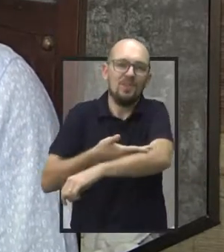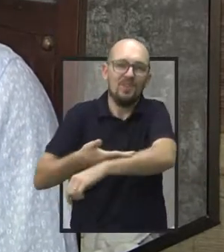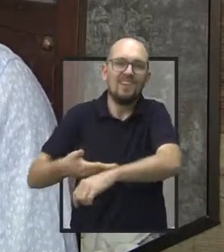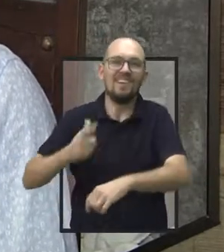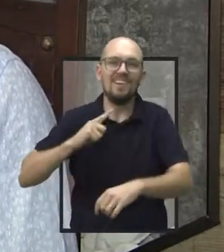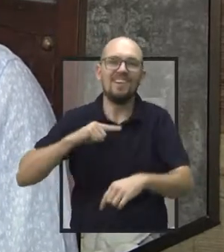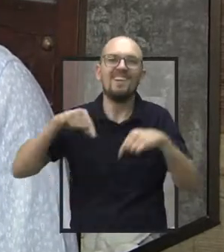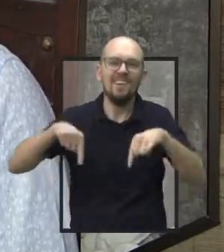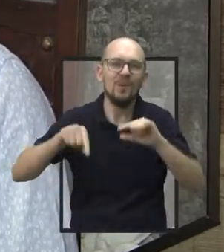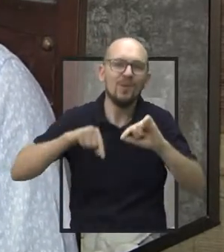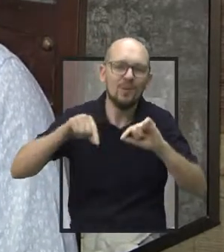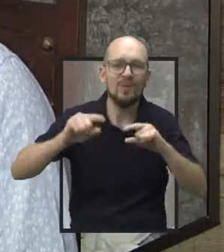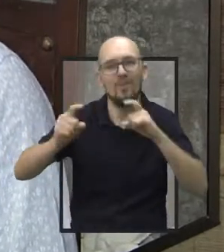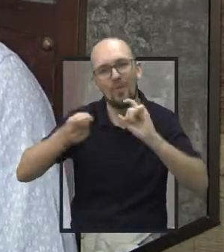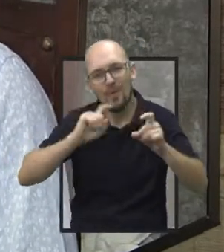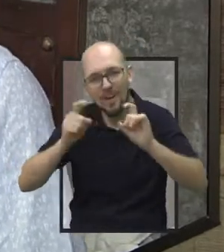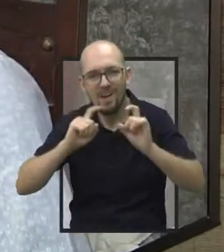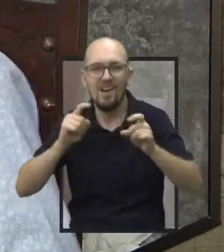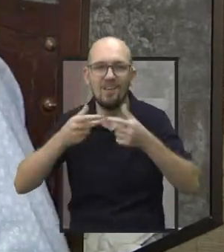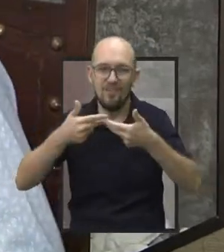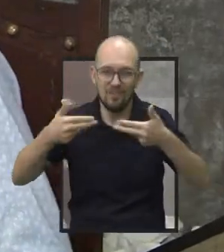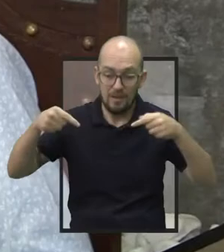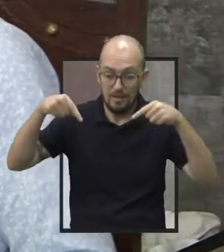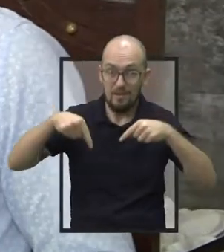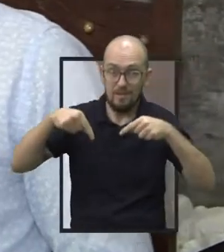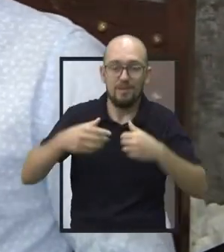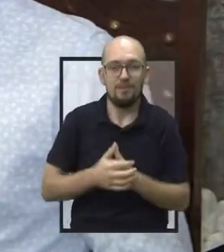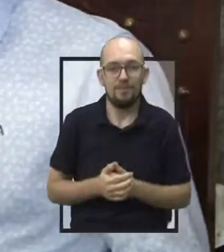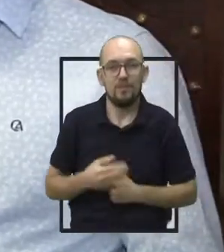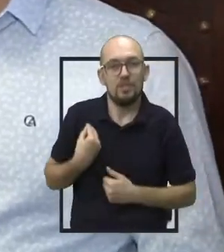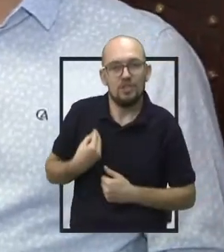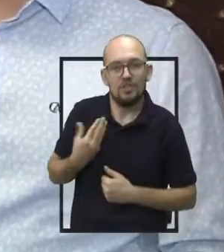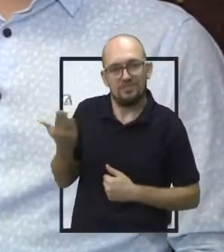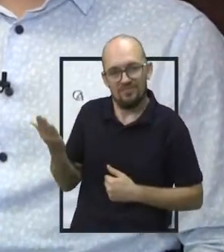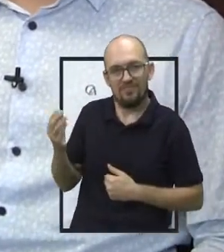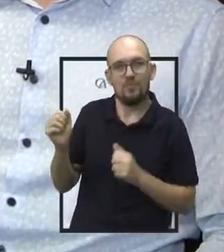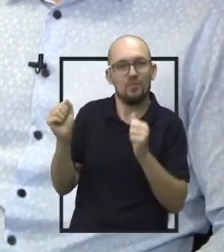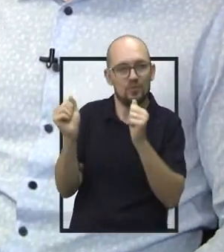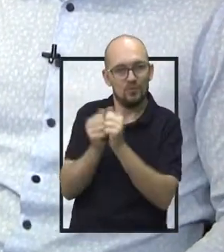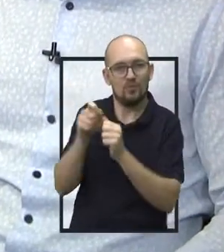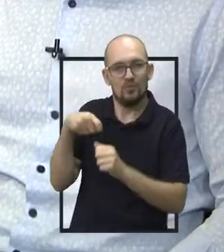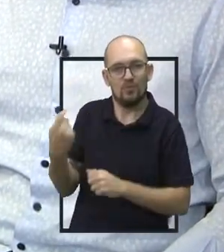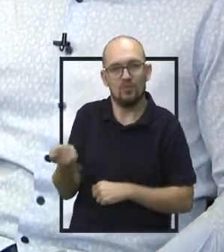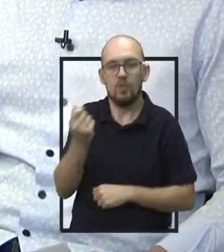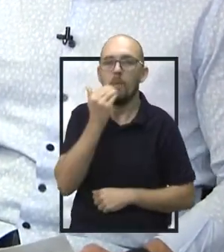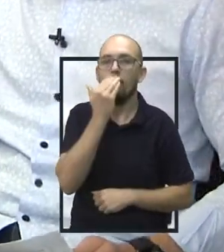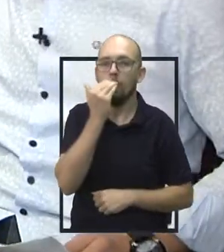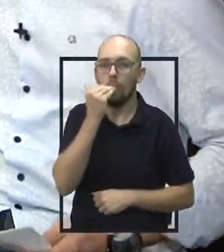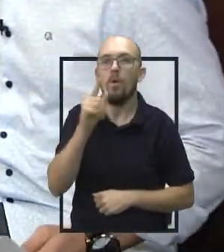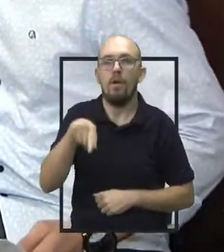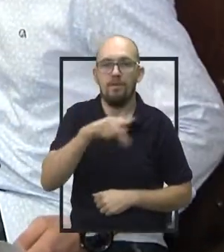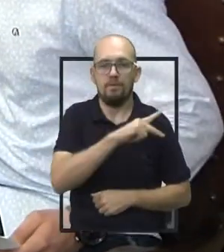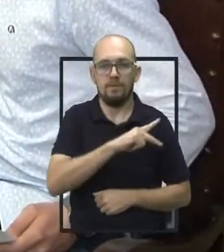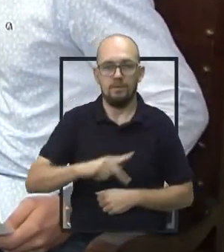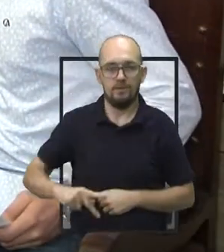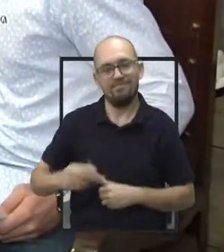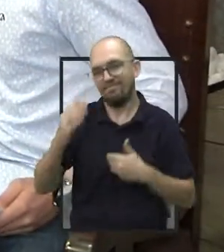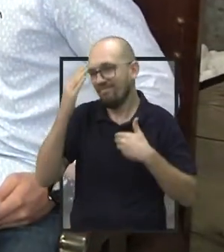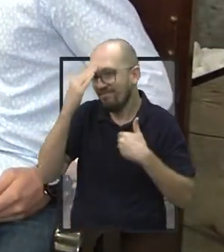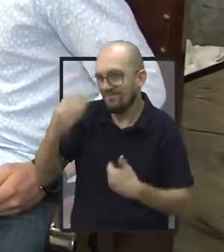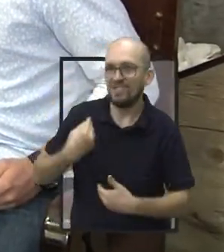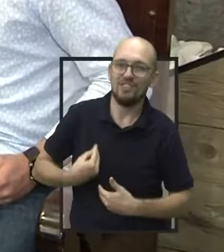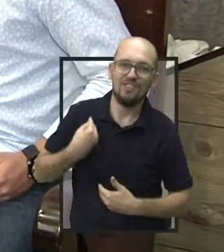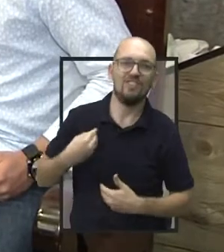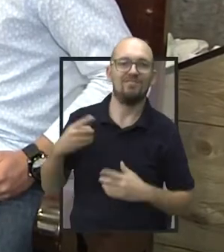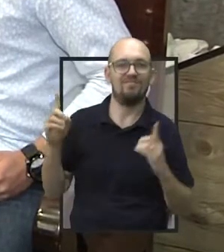são realizadas as sessões ordinárias. Ao meu lado, o chefe do Poder Legislativo, vereador José Carlos Borgo. Presidente, obrigado por